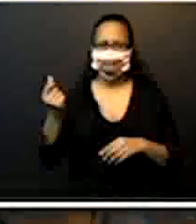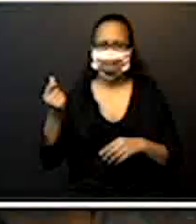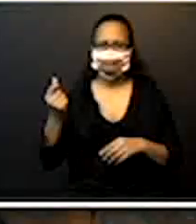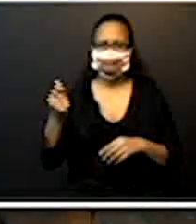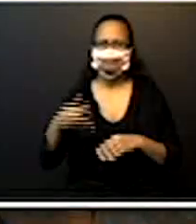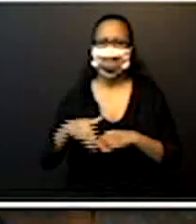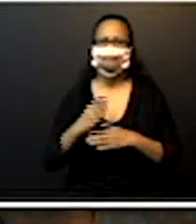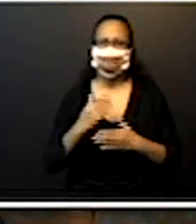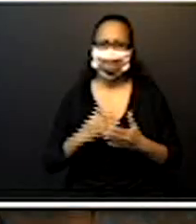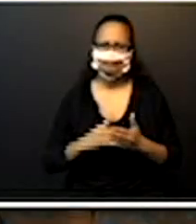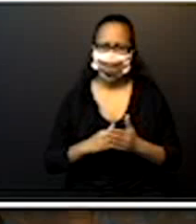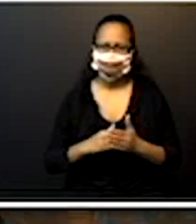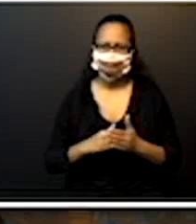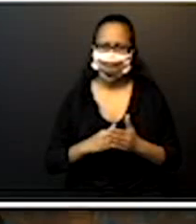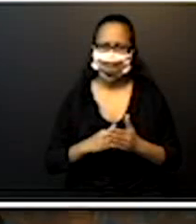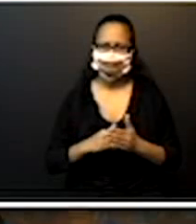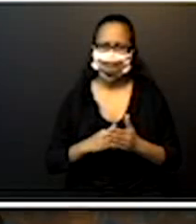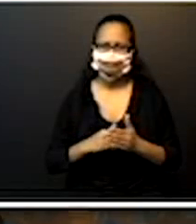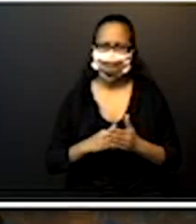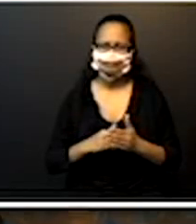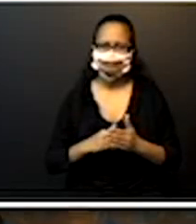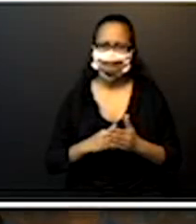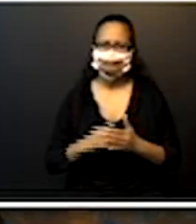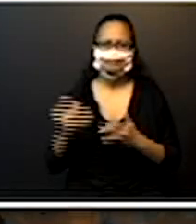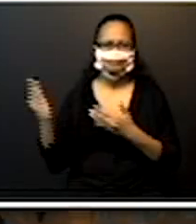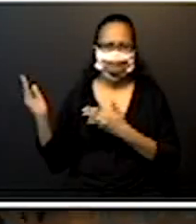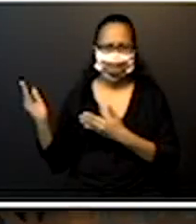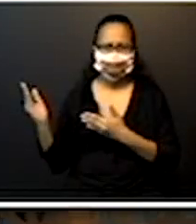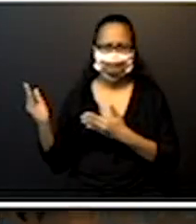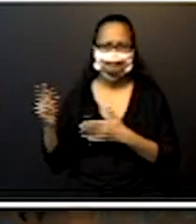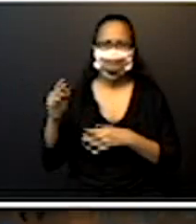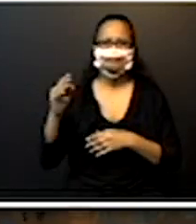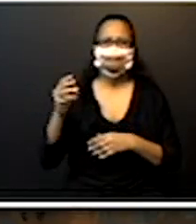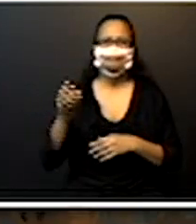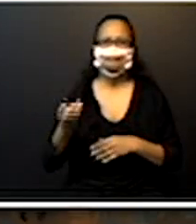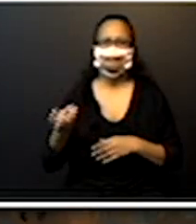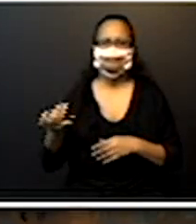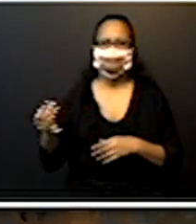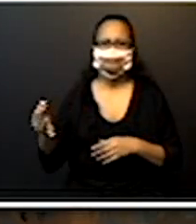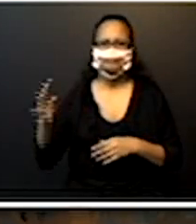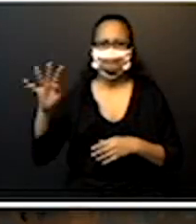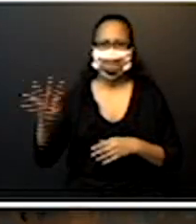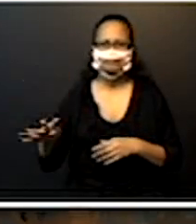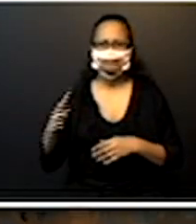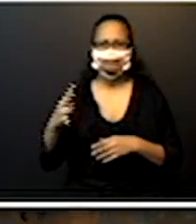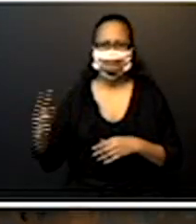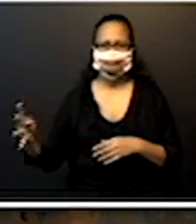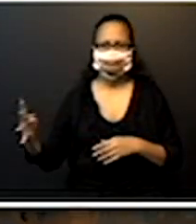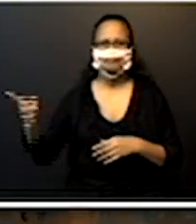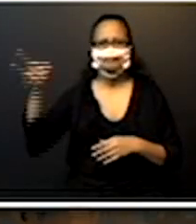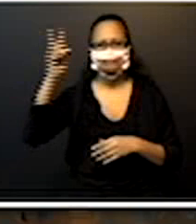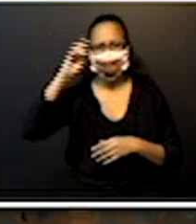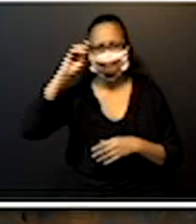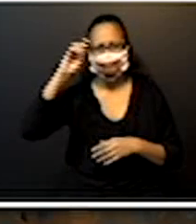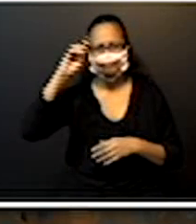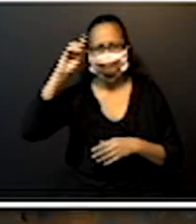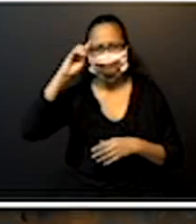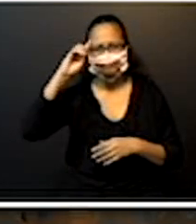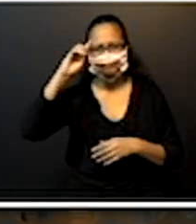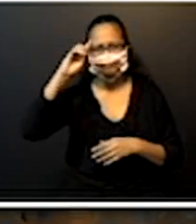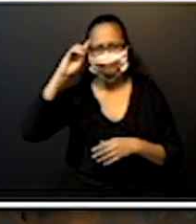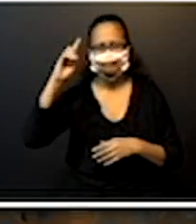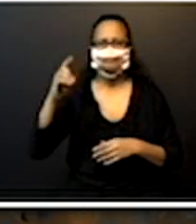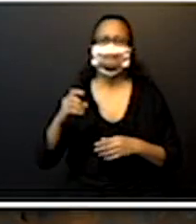faz parte do sistema de numeração decimal. Ele está no nosso dia a dia. Não é uma coisa nova.